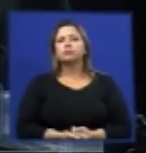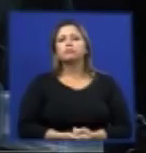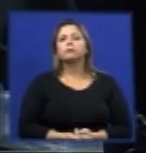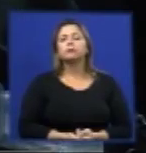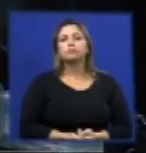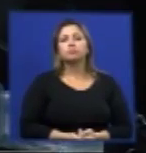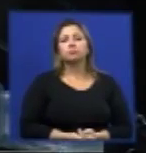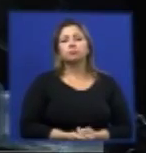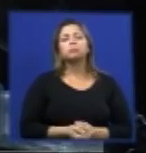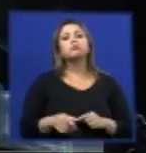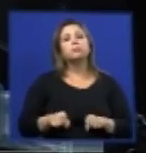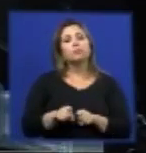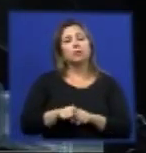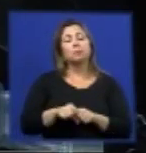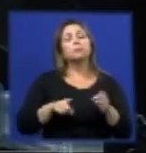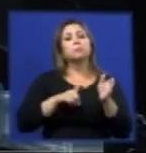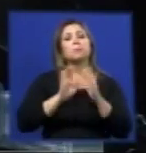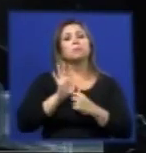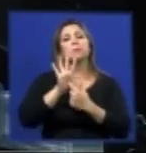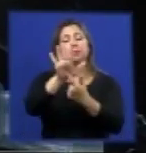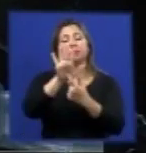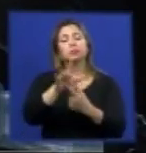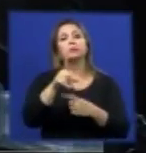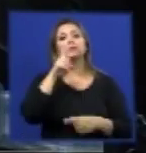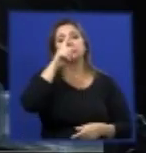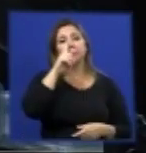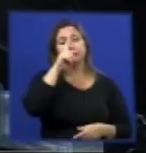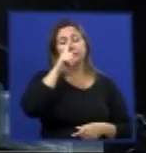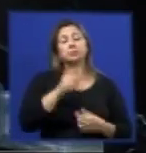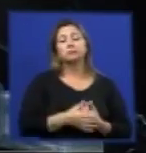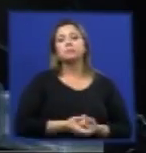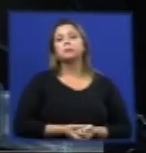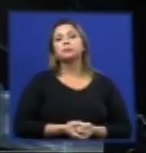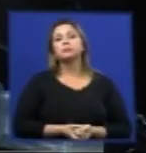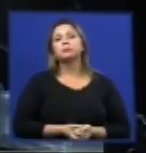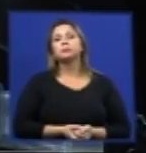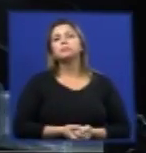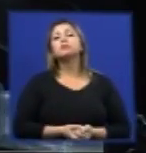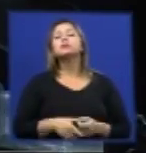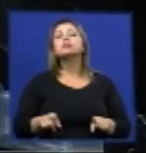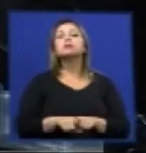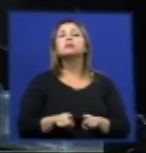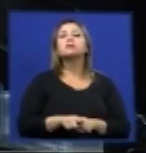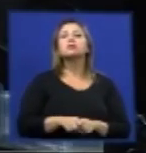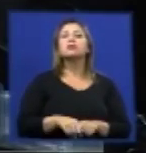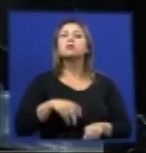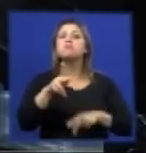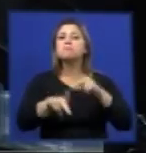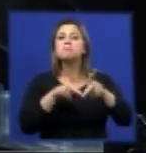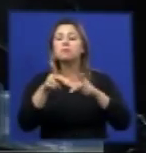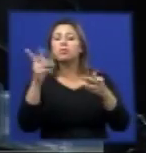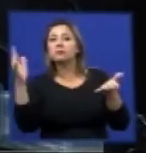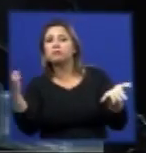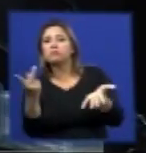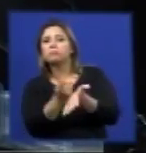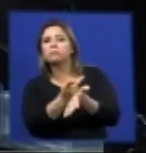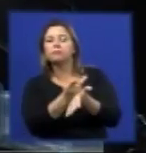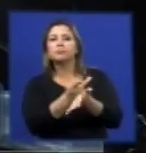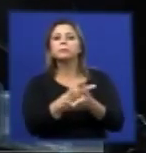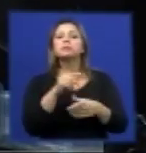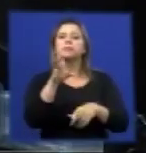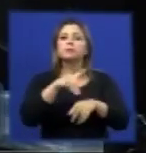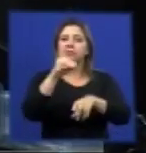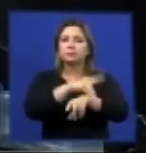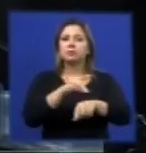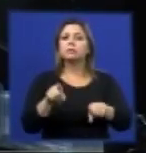esse é um outro dado de risco de populações expostas ao risco da dengue o que que